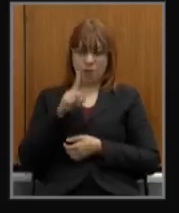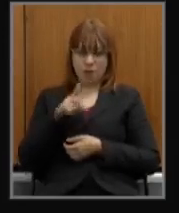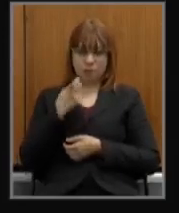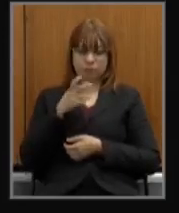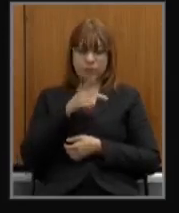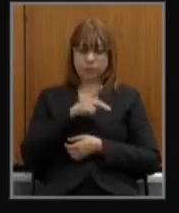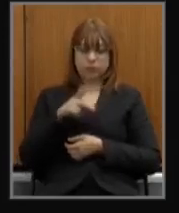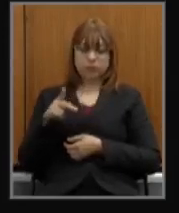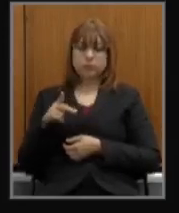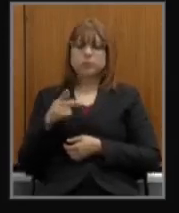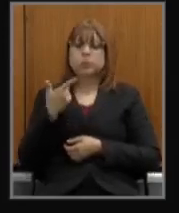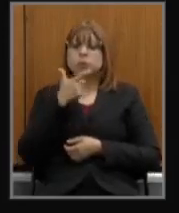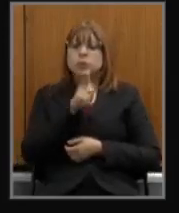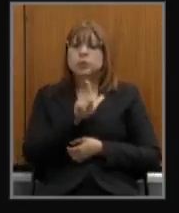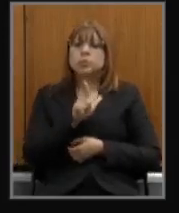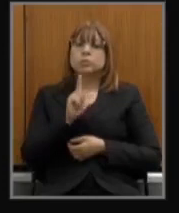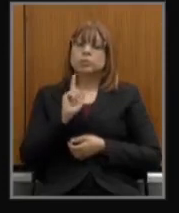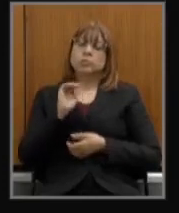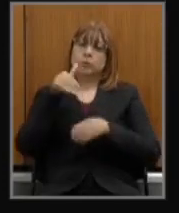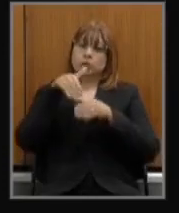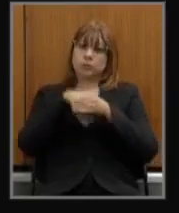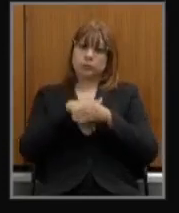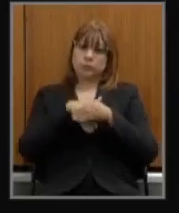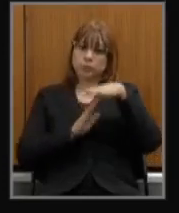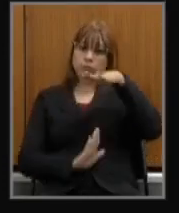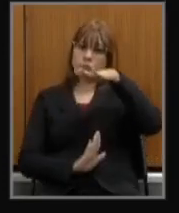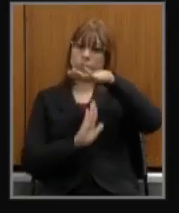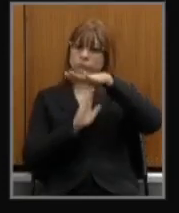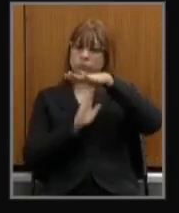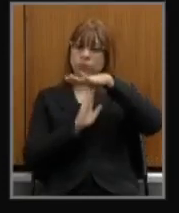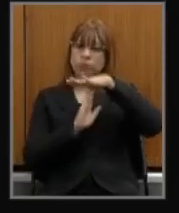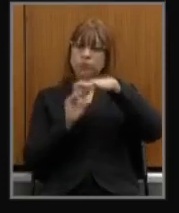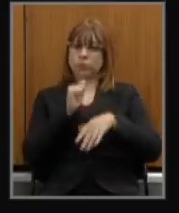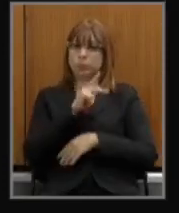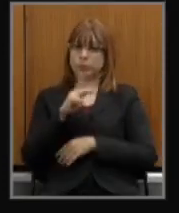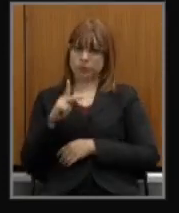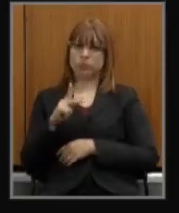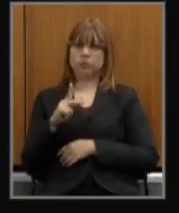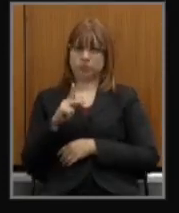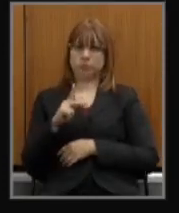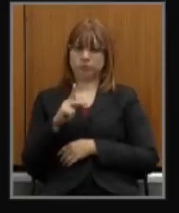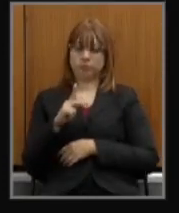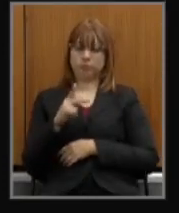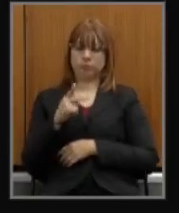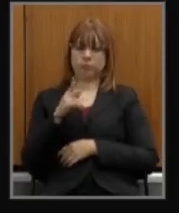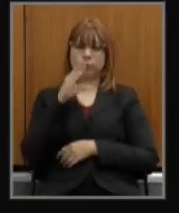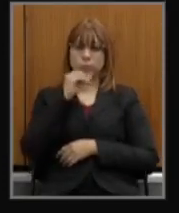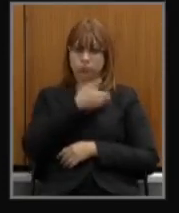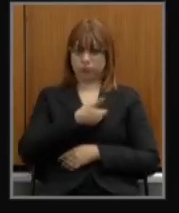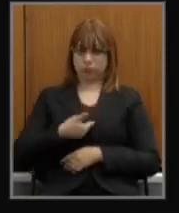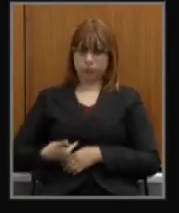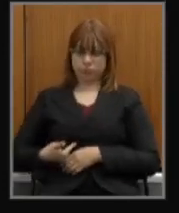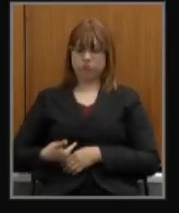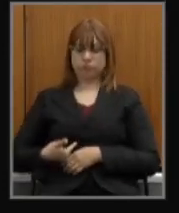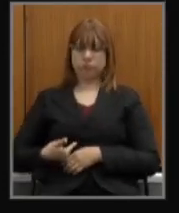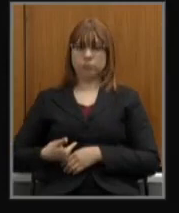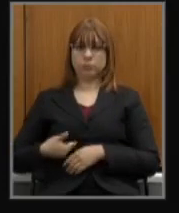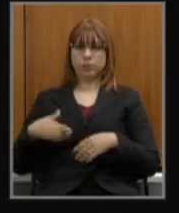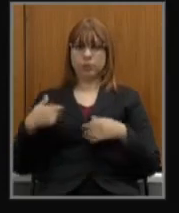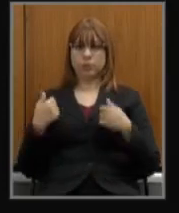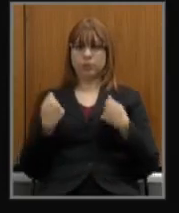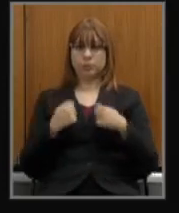conseguiu votar o teto da aposentadoria do servidor público e daí para frente teria que ser